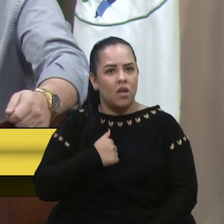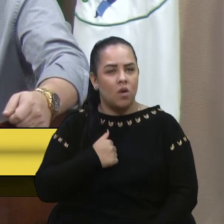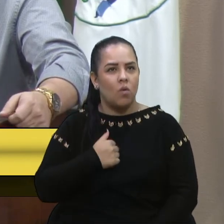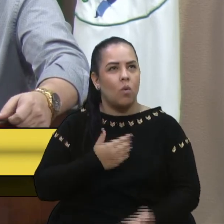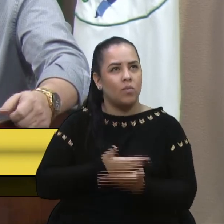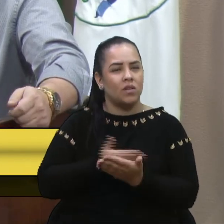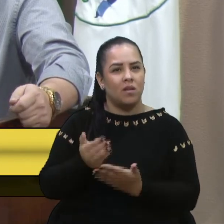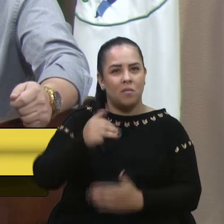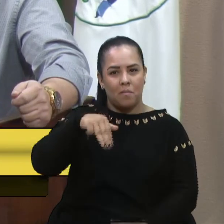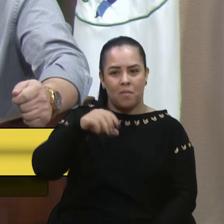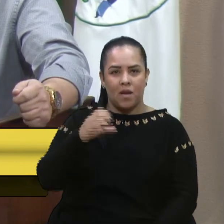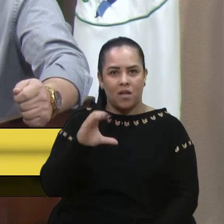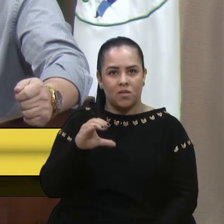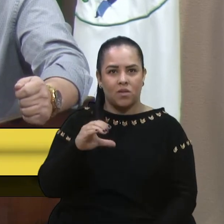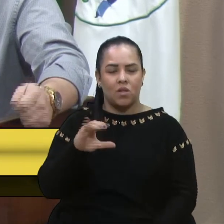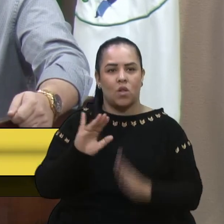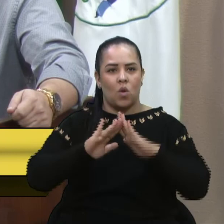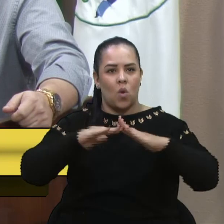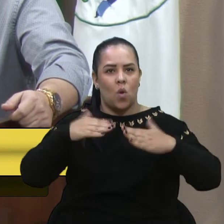de março, quando essas escolinhas